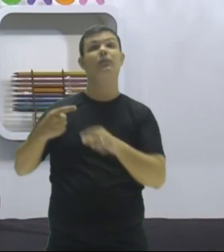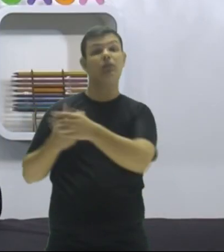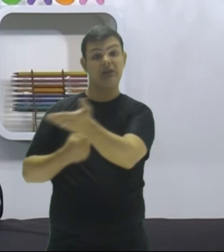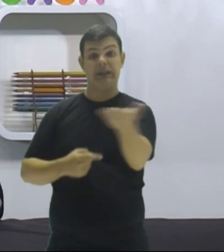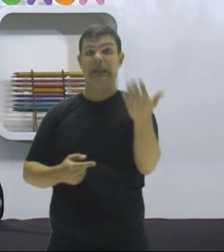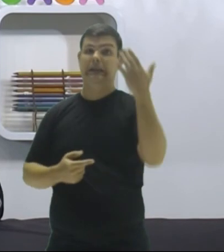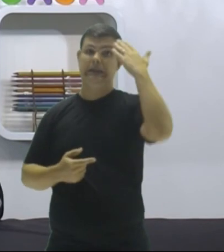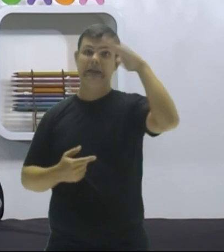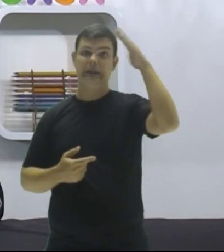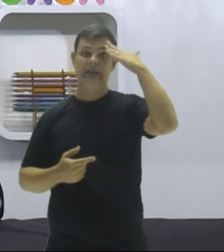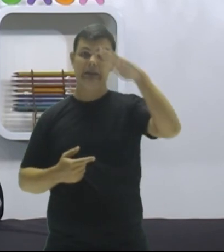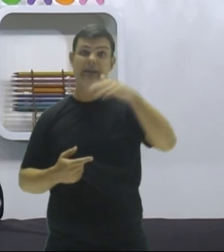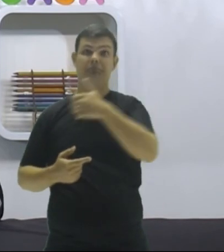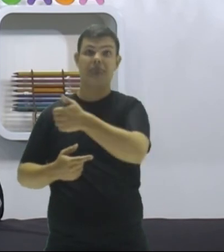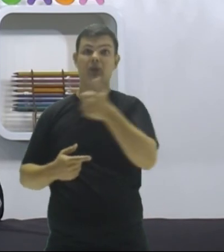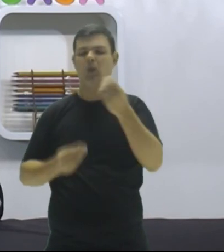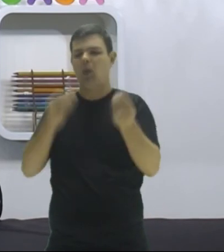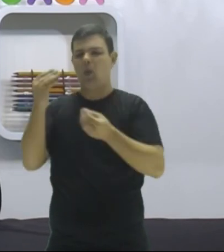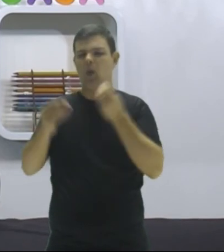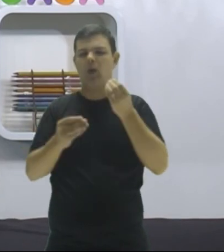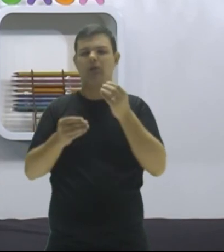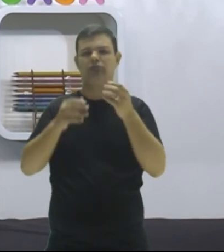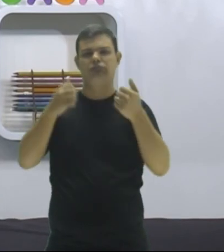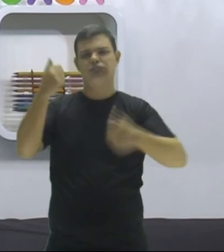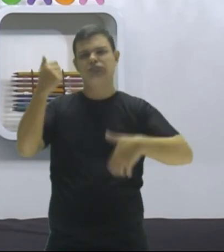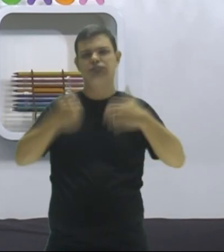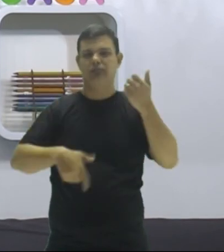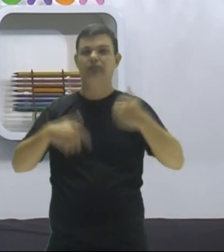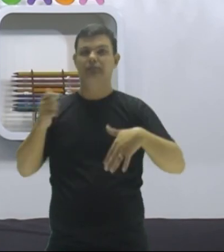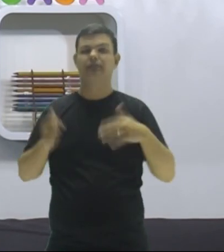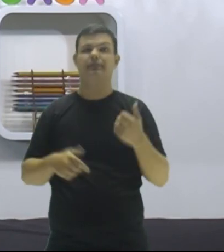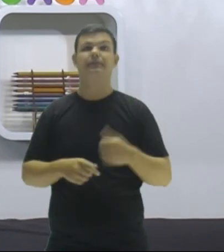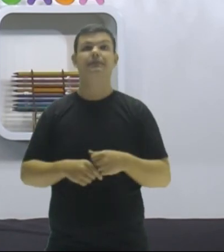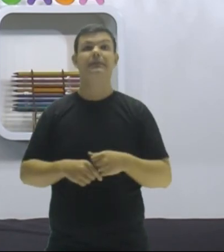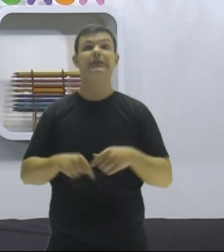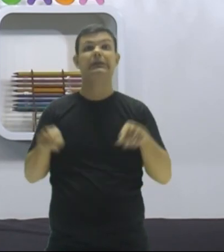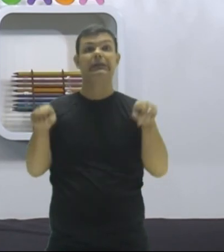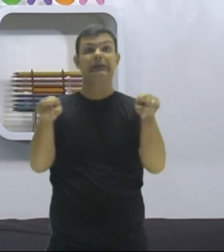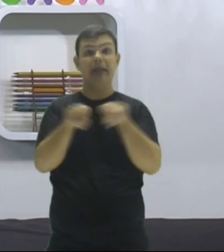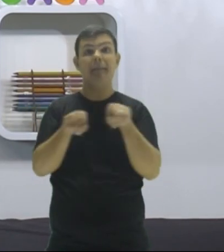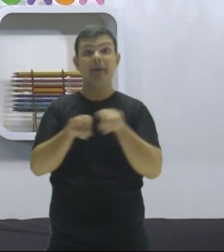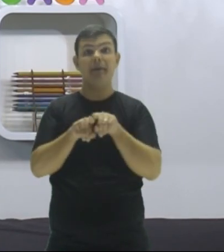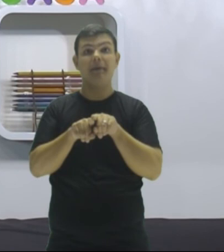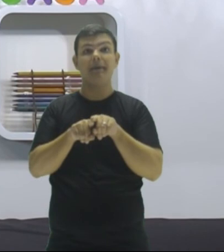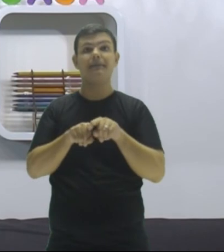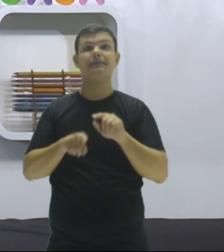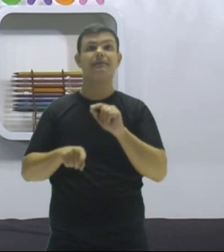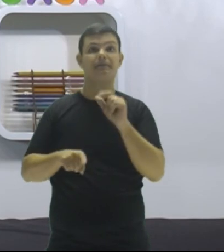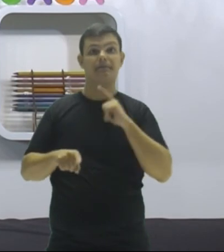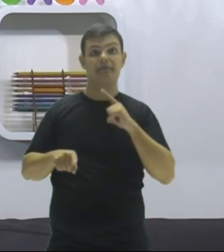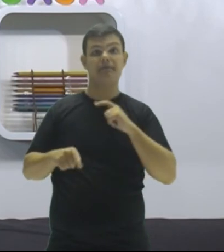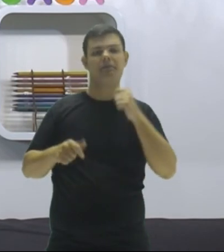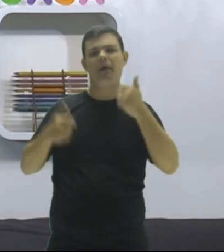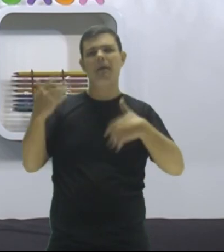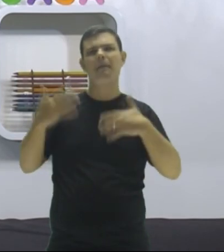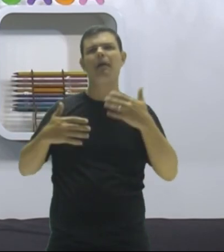entender as aulas que nós desenvolvemos. Vamos estar também trabalhando a